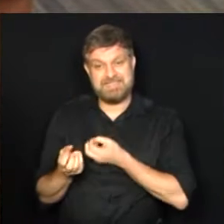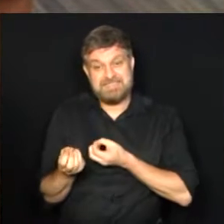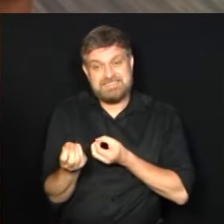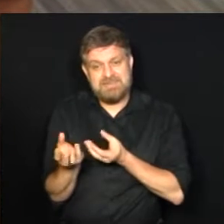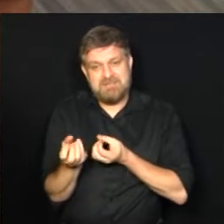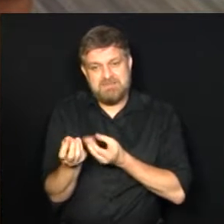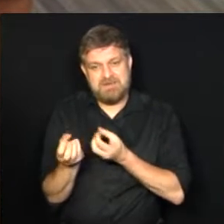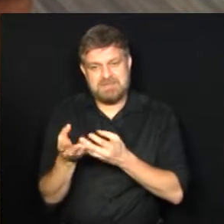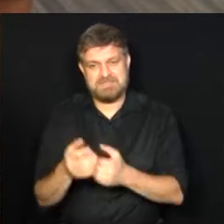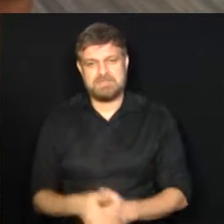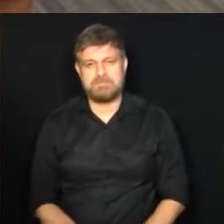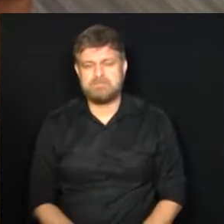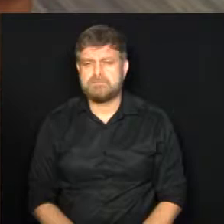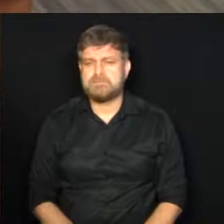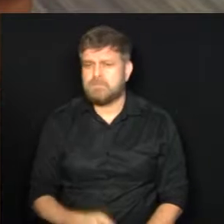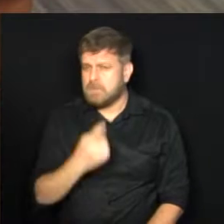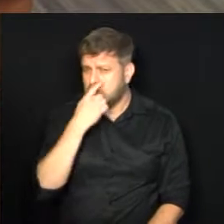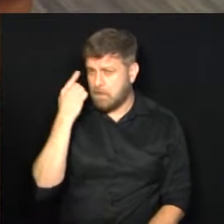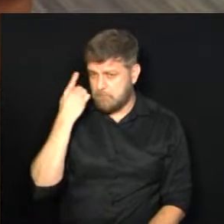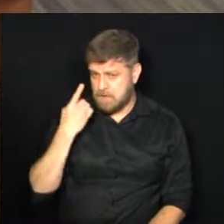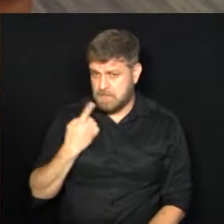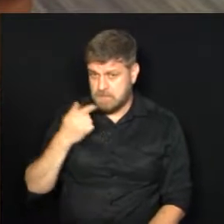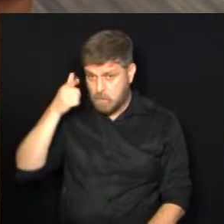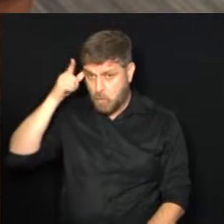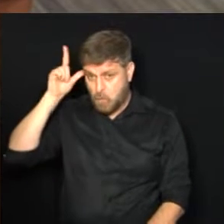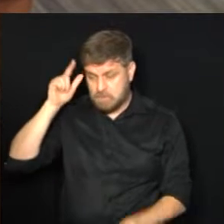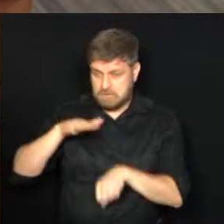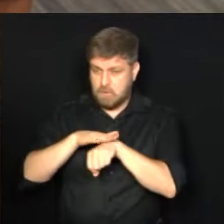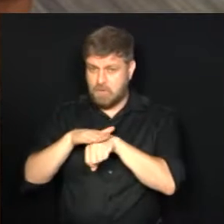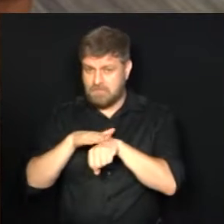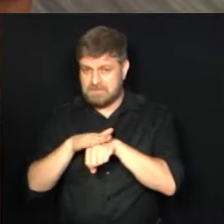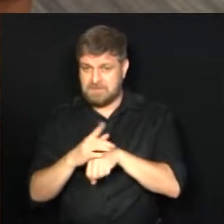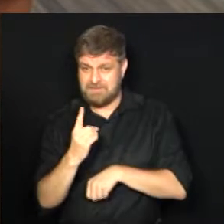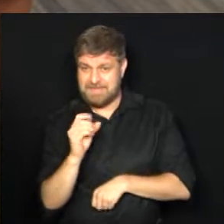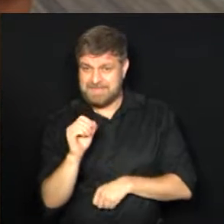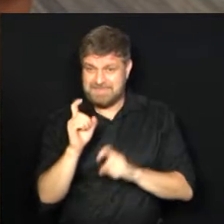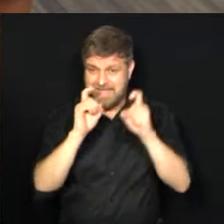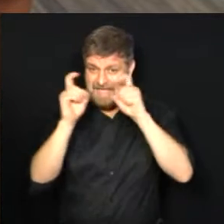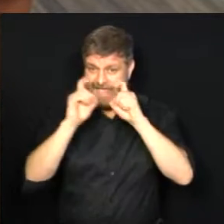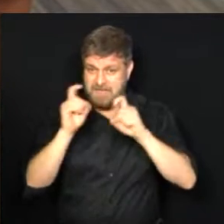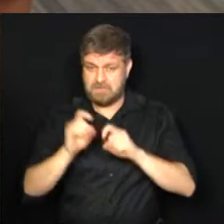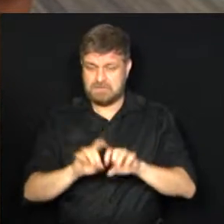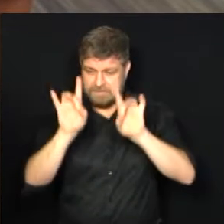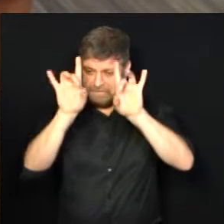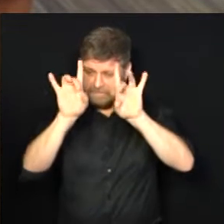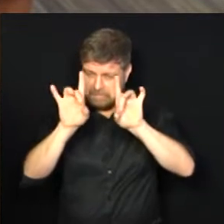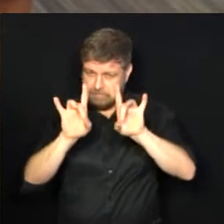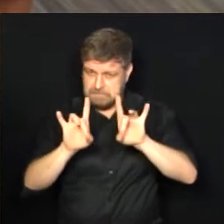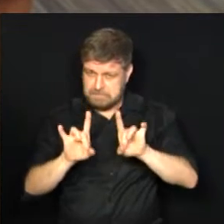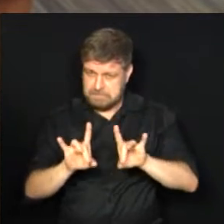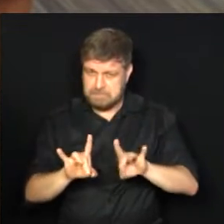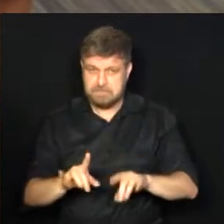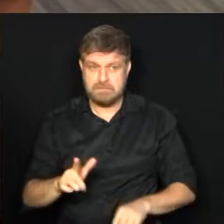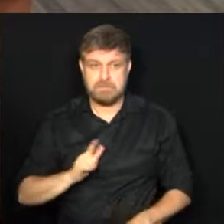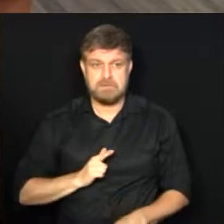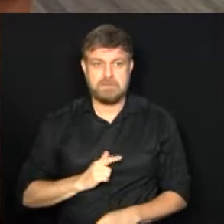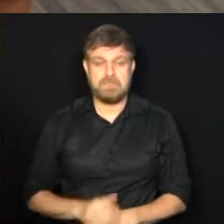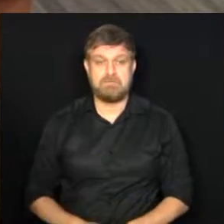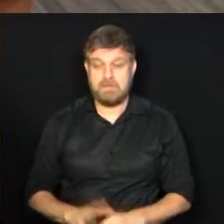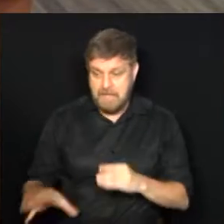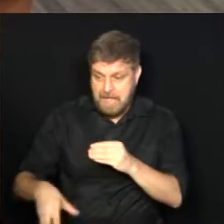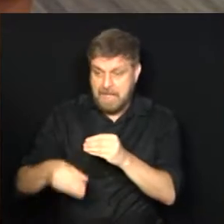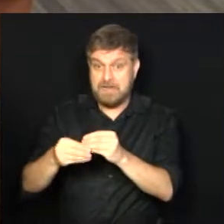Legislativo. Mina, ontem nós falamos aqui sobre as 10 reuniões extraordinárias, só que nós tivemos um